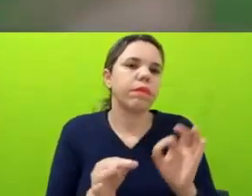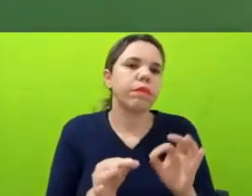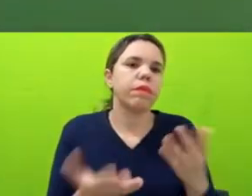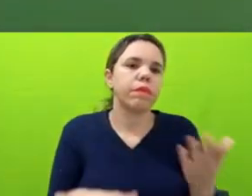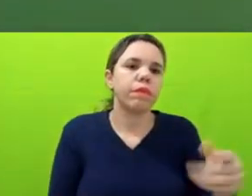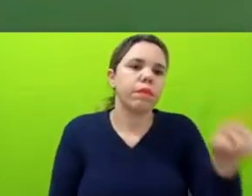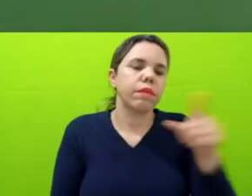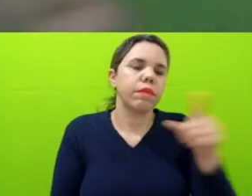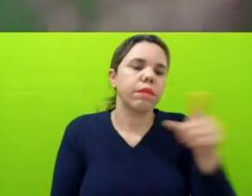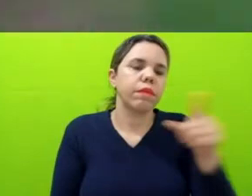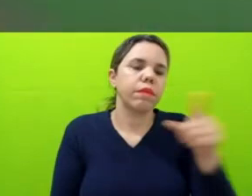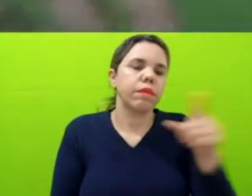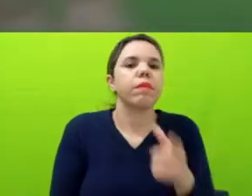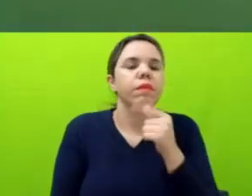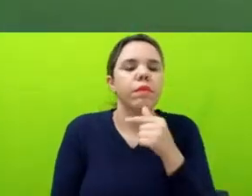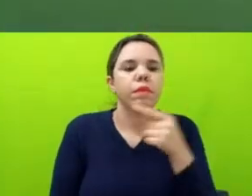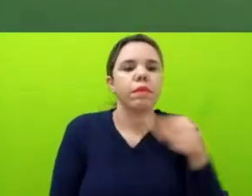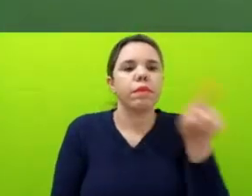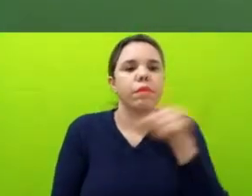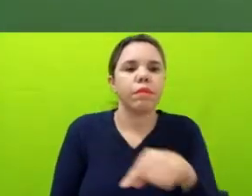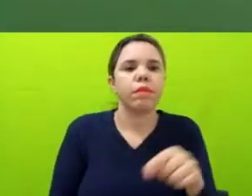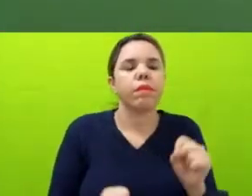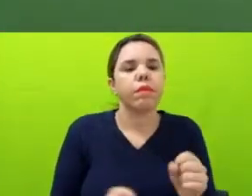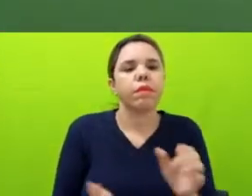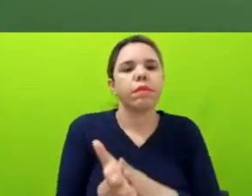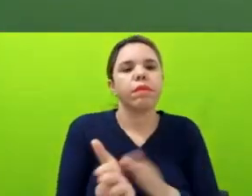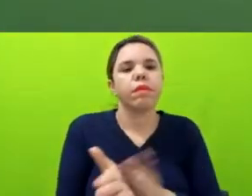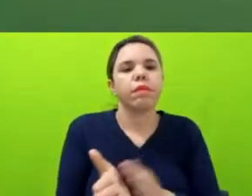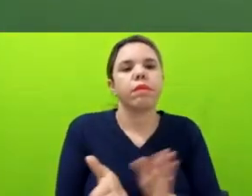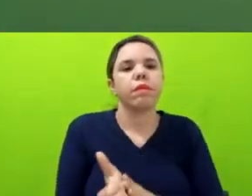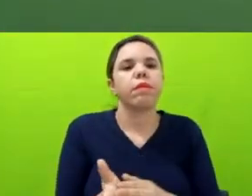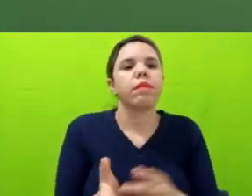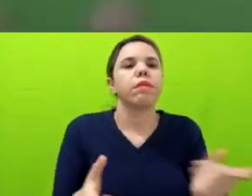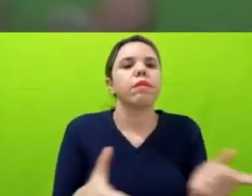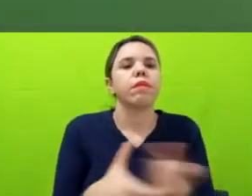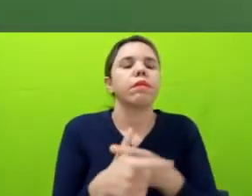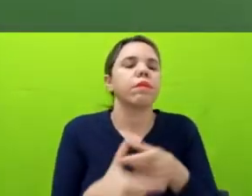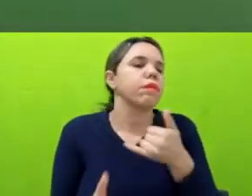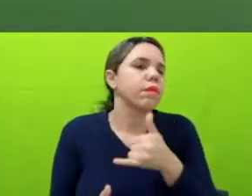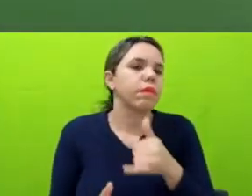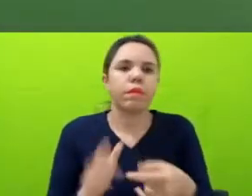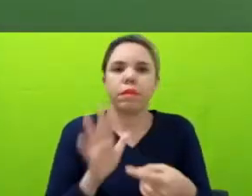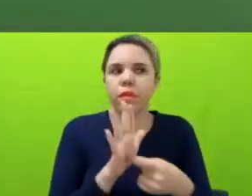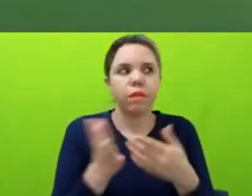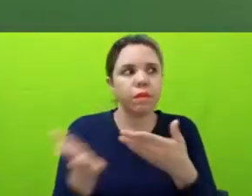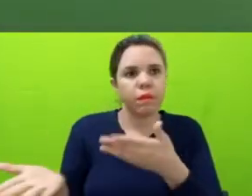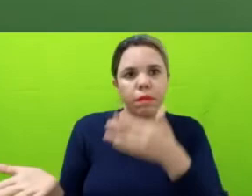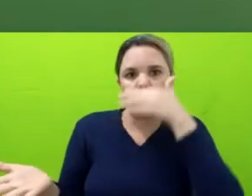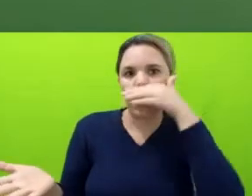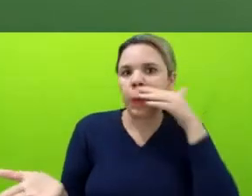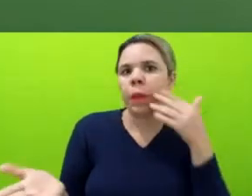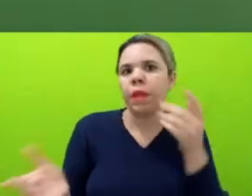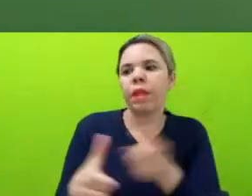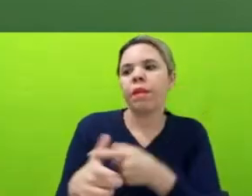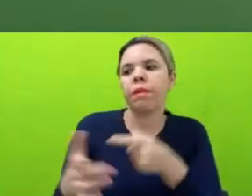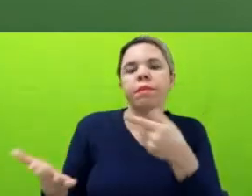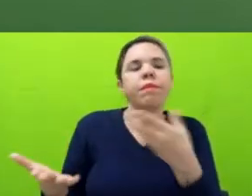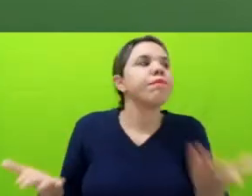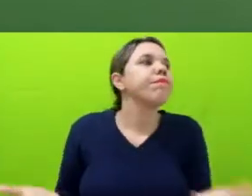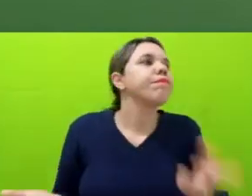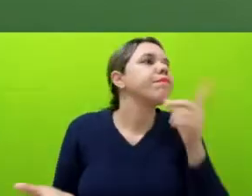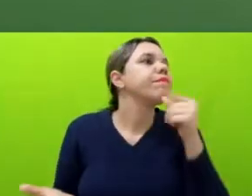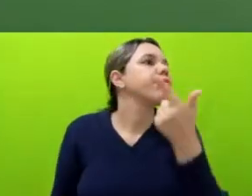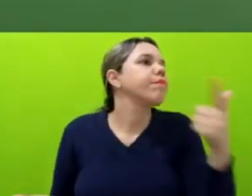vocês cobram a conta da energia, as pessoas mostravam para a gente que recebiam a conta, mas a água, a torneira continuava